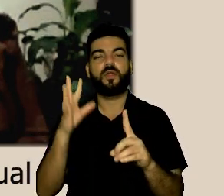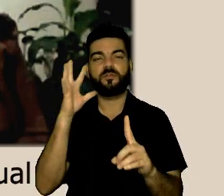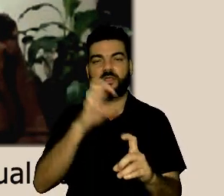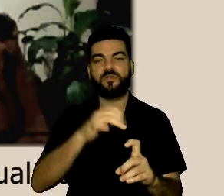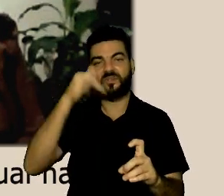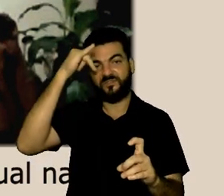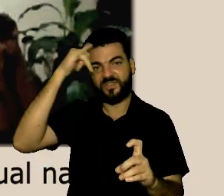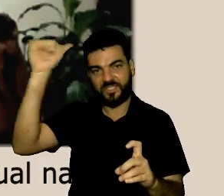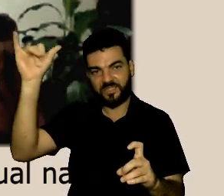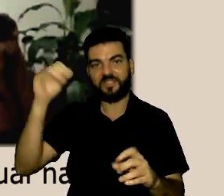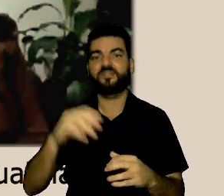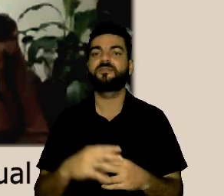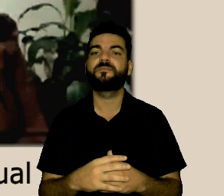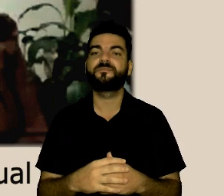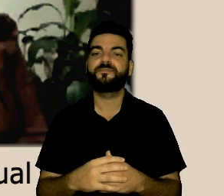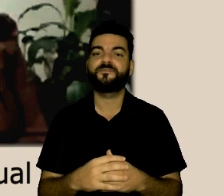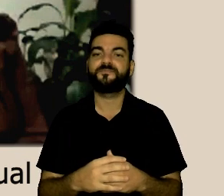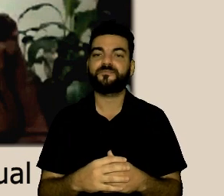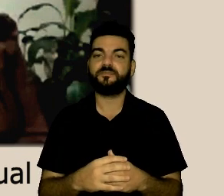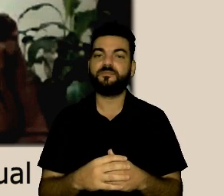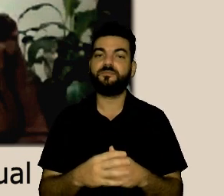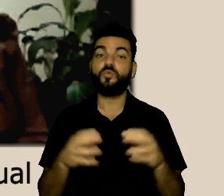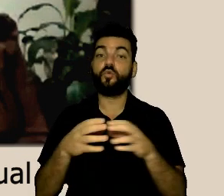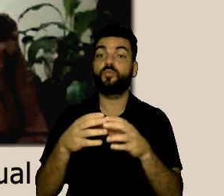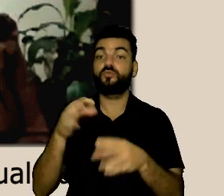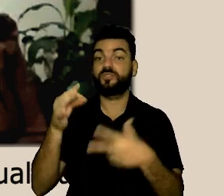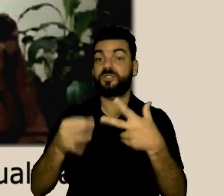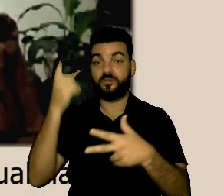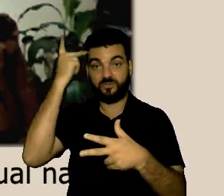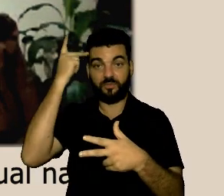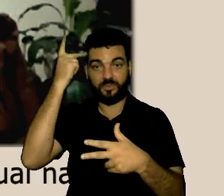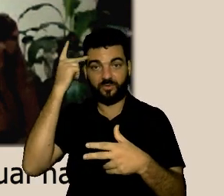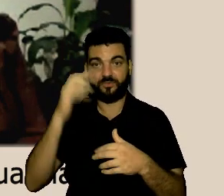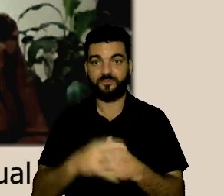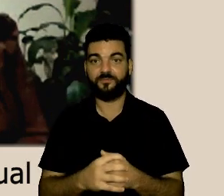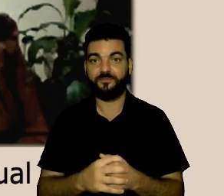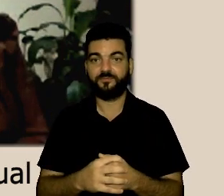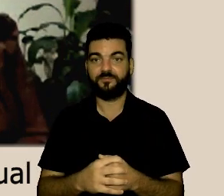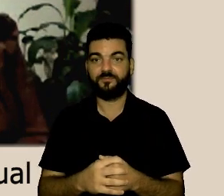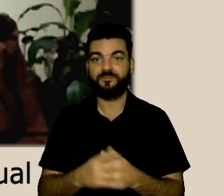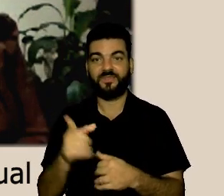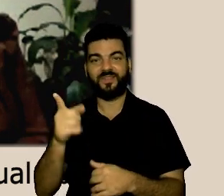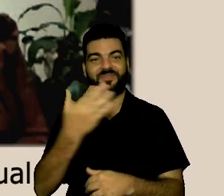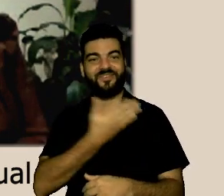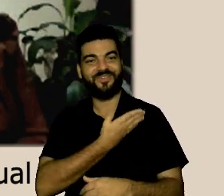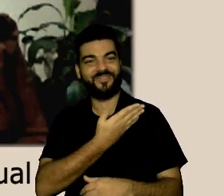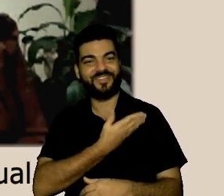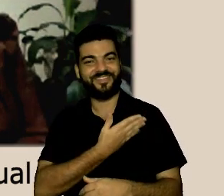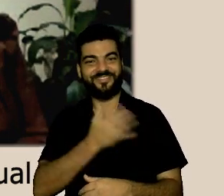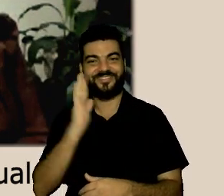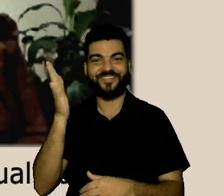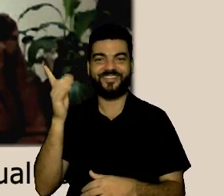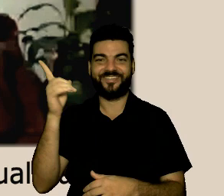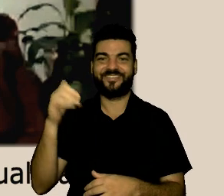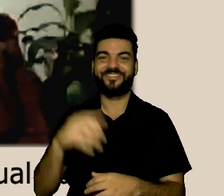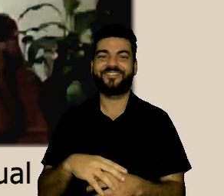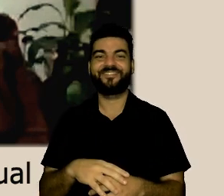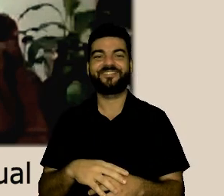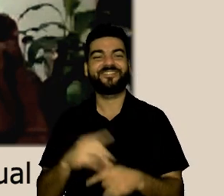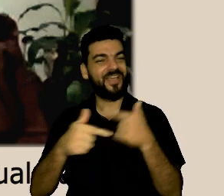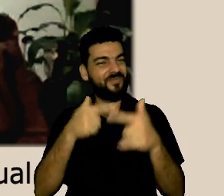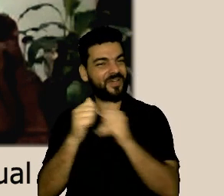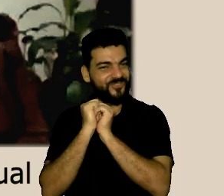Moral do Assédio Sexual da Sessão Judiciária de São Paulo é meu amigo meu colega de